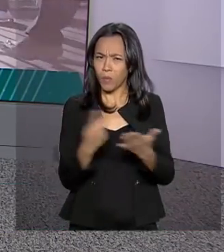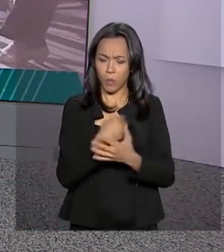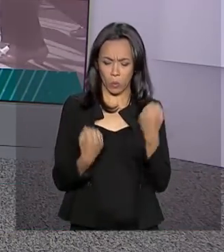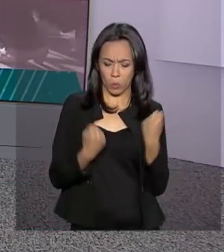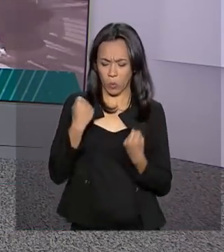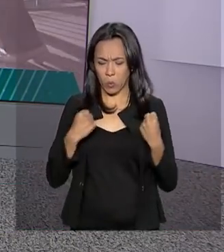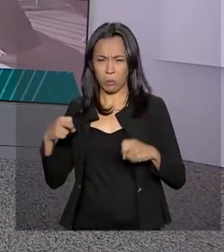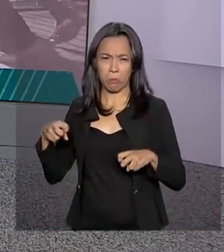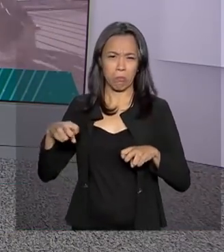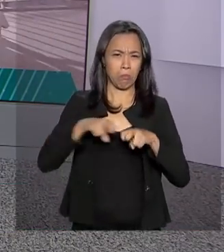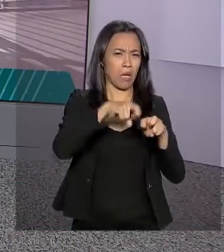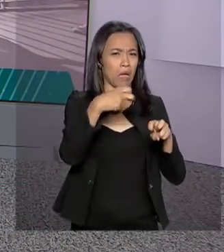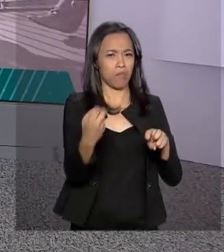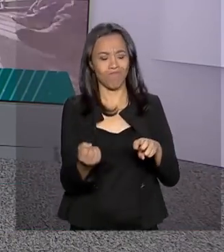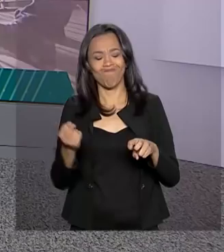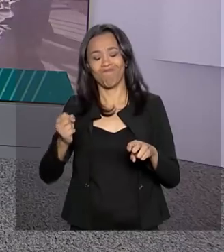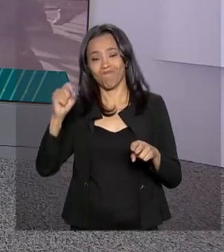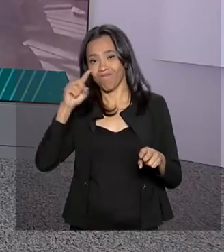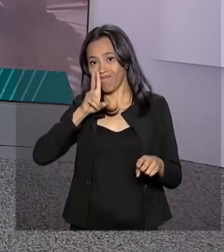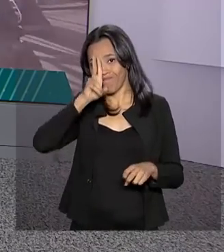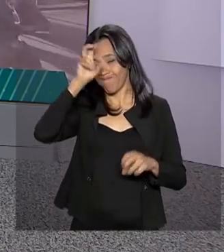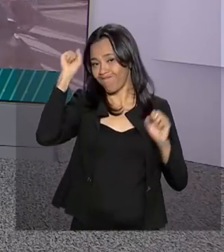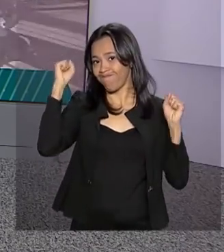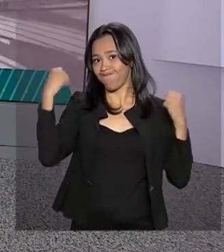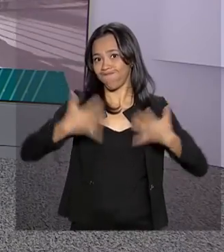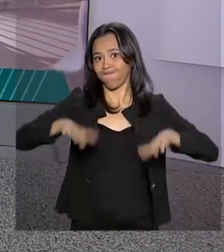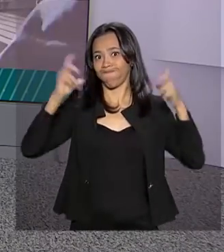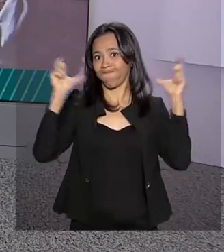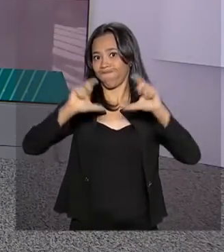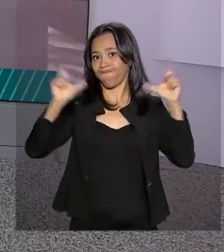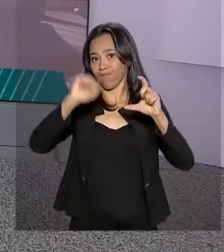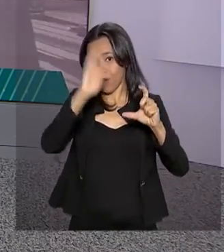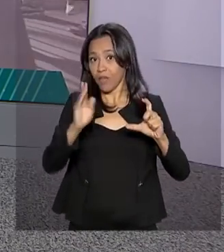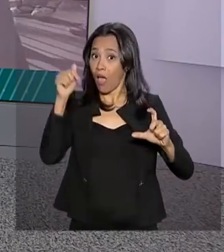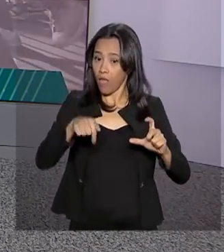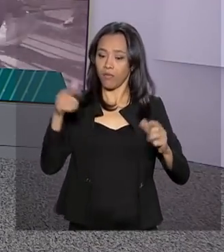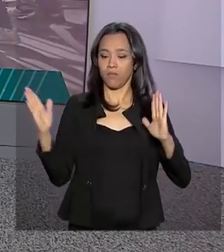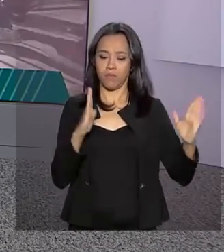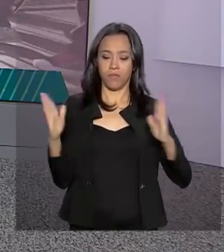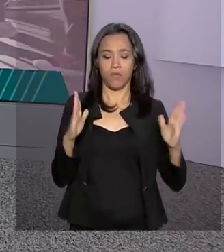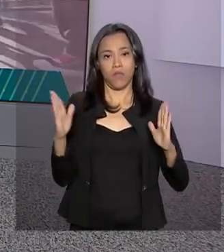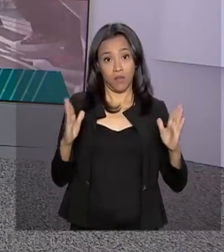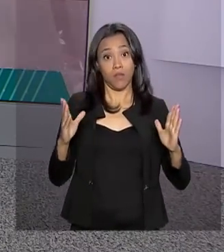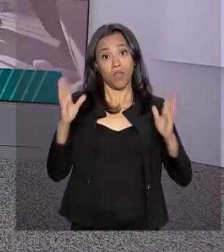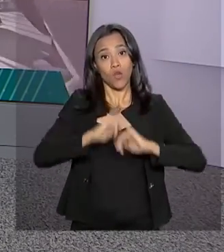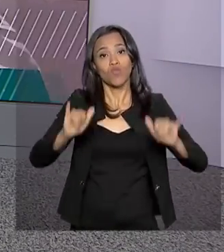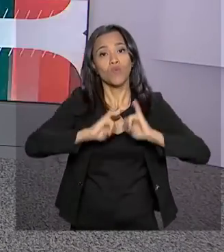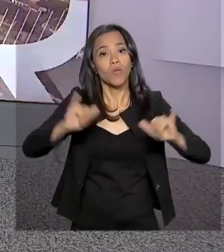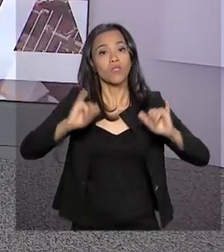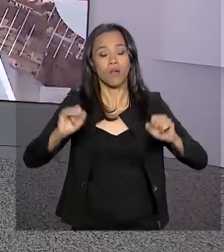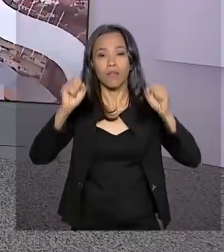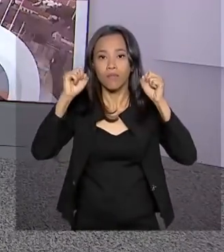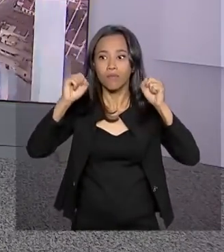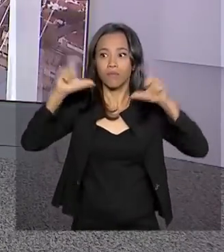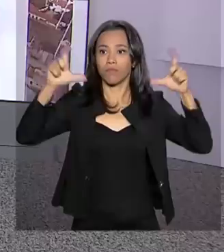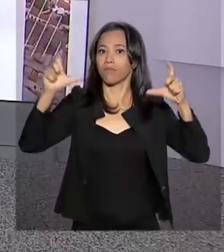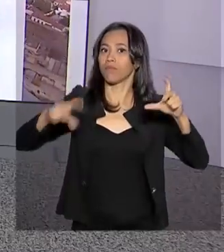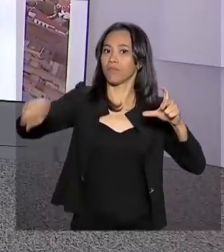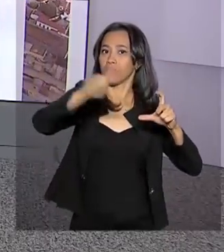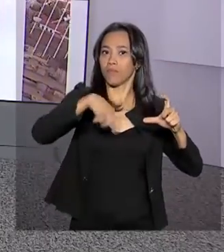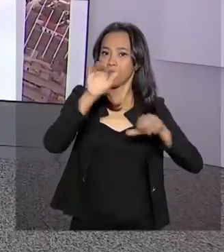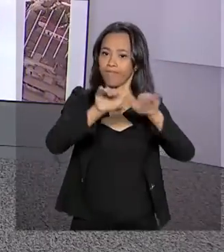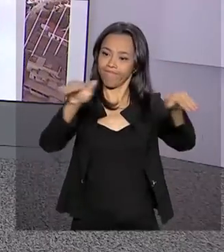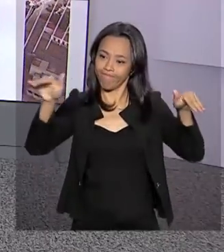problemas mais graves do país. E é sempre nesta época que começa a campanha que alerta os brasileiros para a questão. Trata-se do movimento